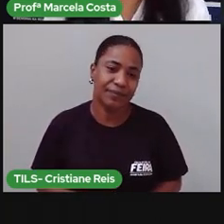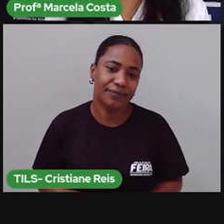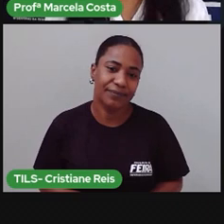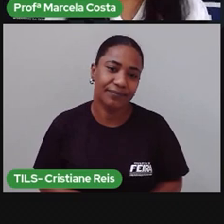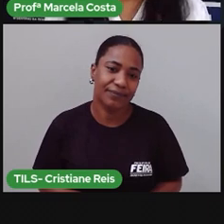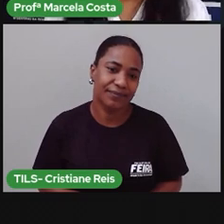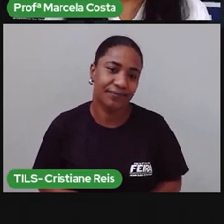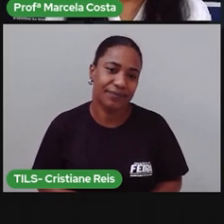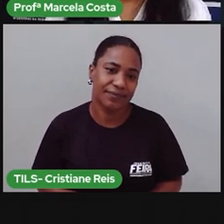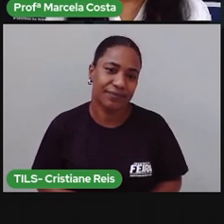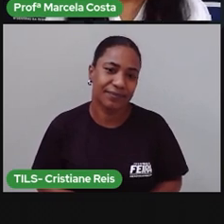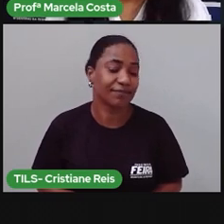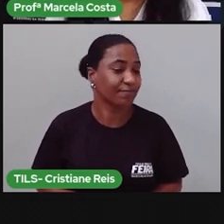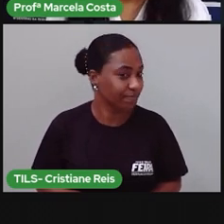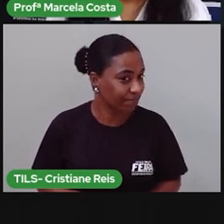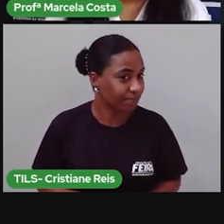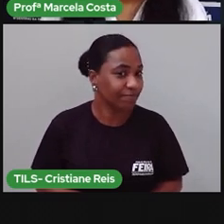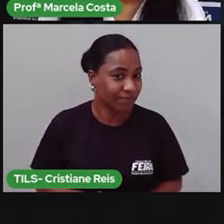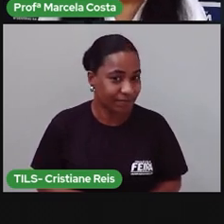Ah.